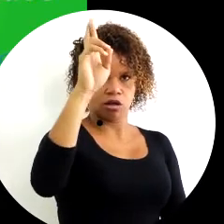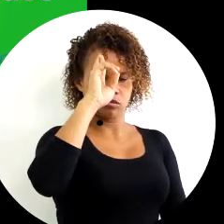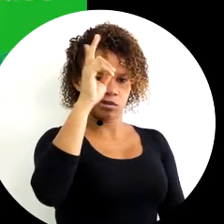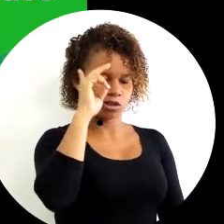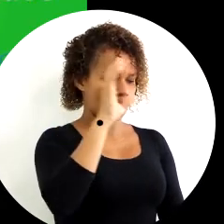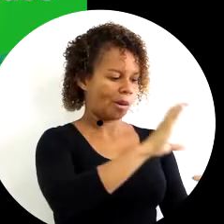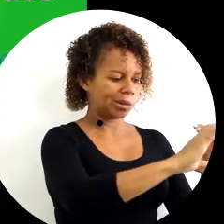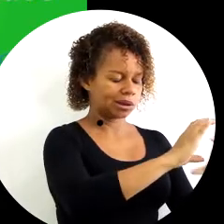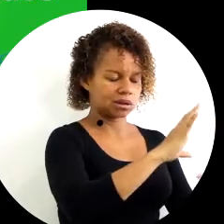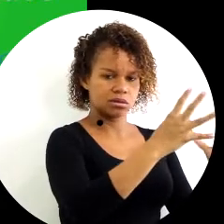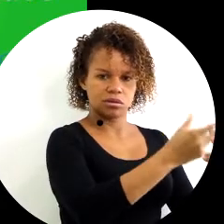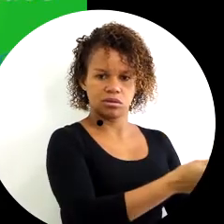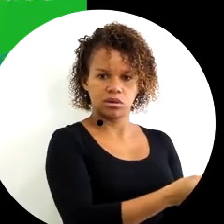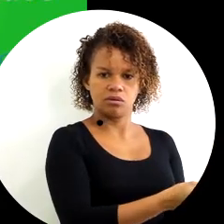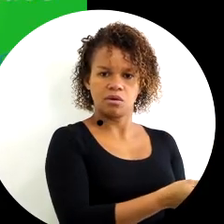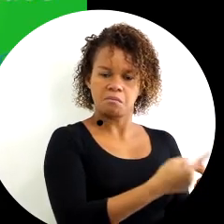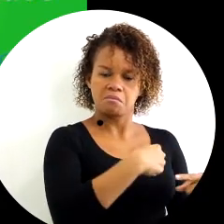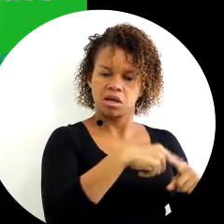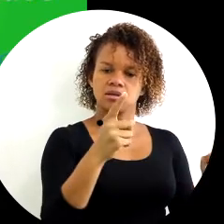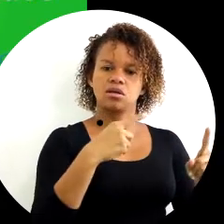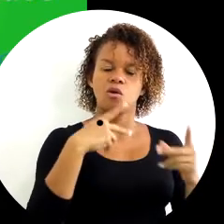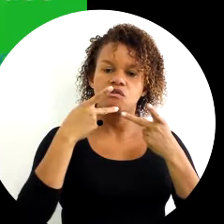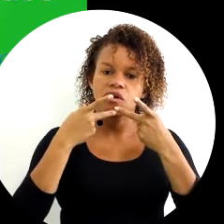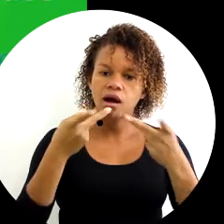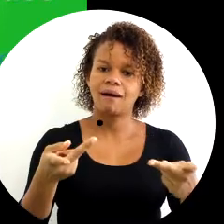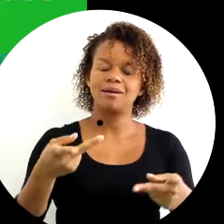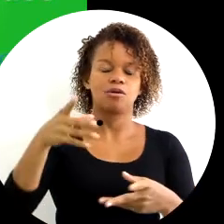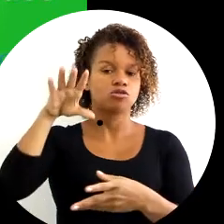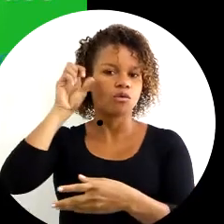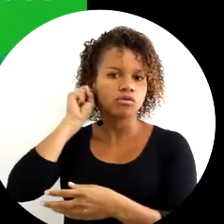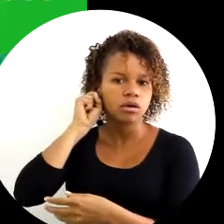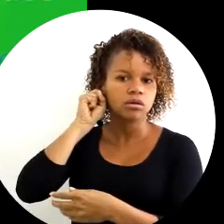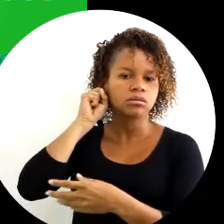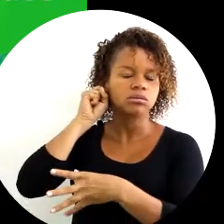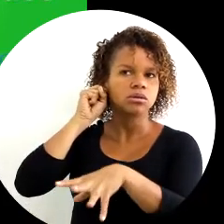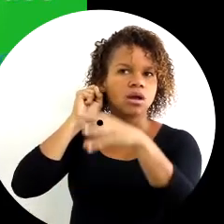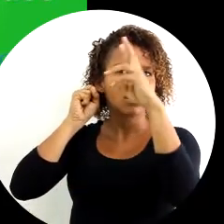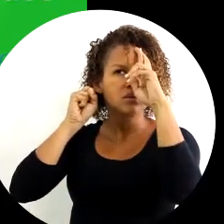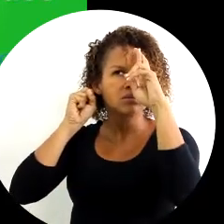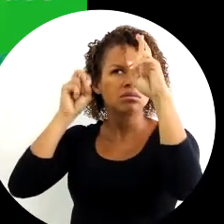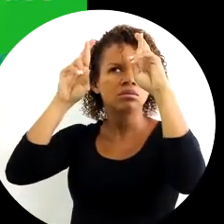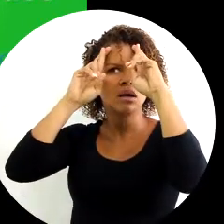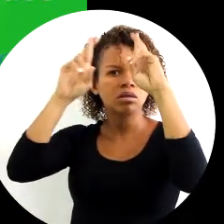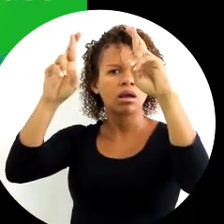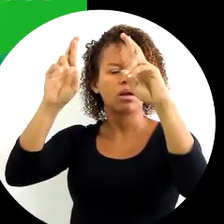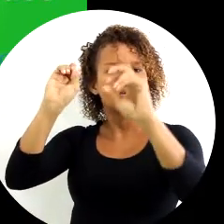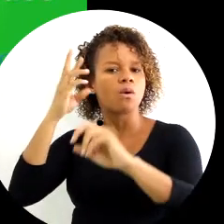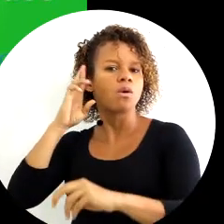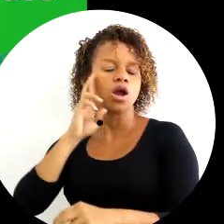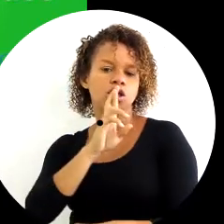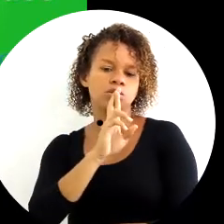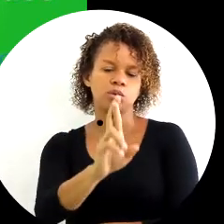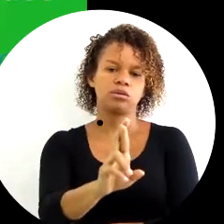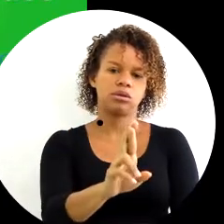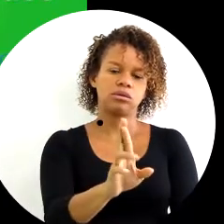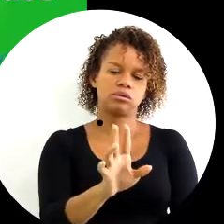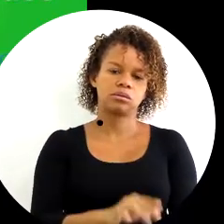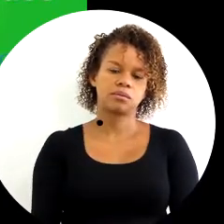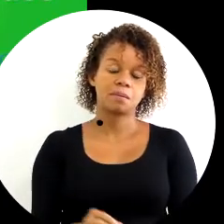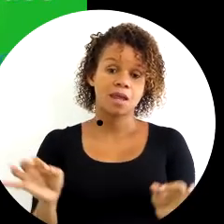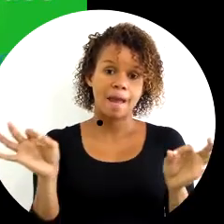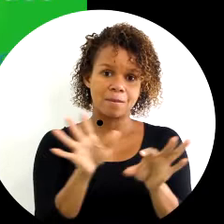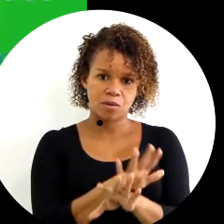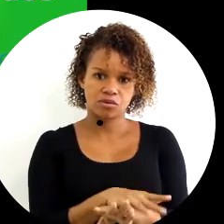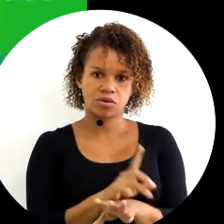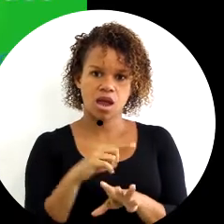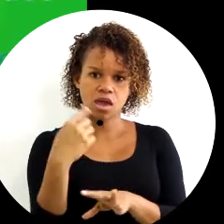eu receba comunicações de todos os níveis, que o que eu diga possa ser ouvido, possa ser considerado, possa ser respondido, por exemplo. E,